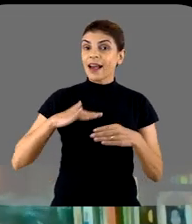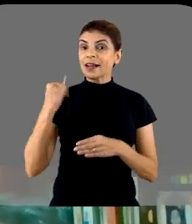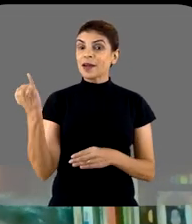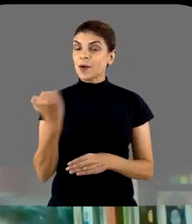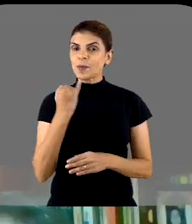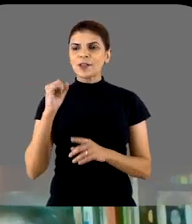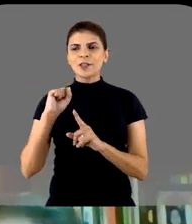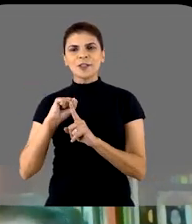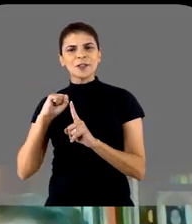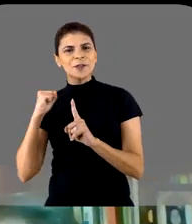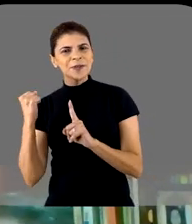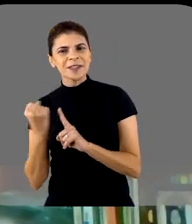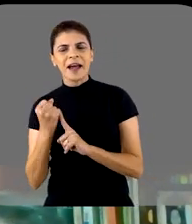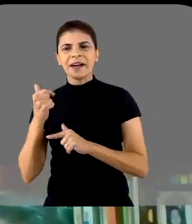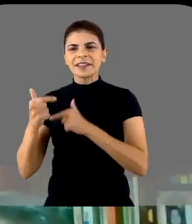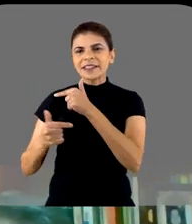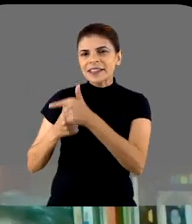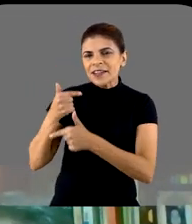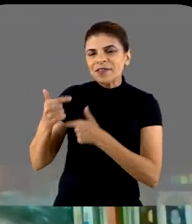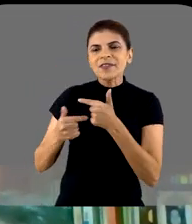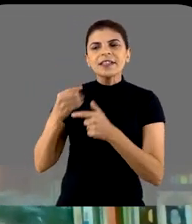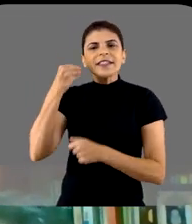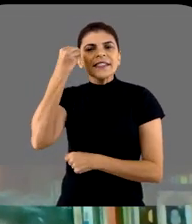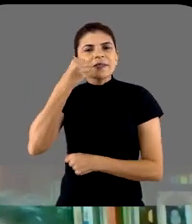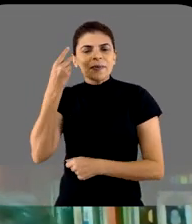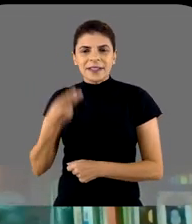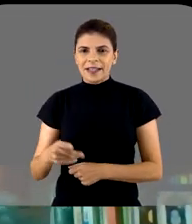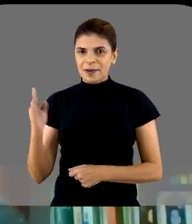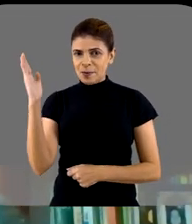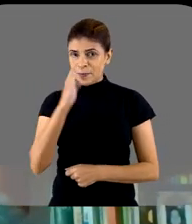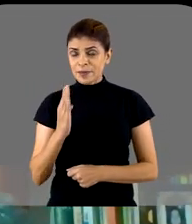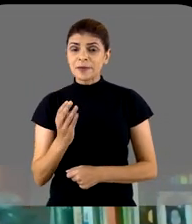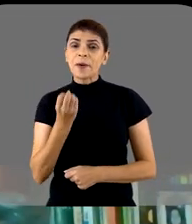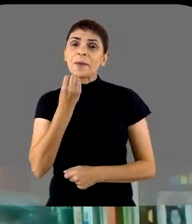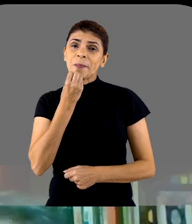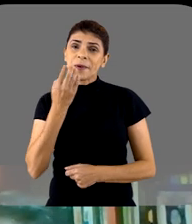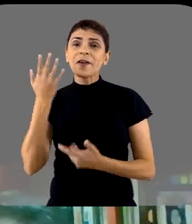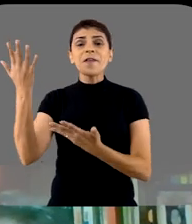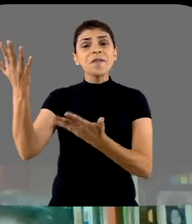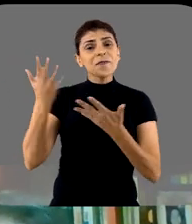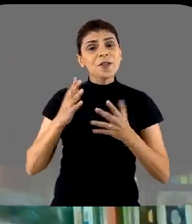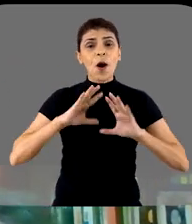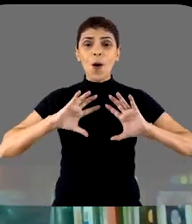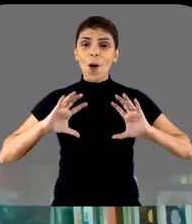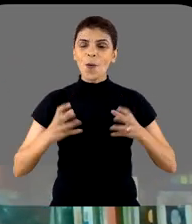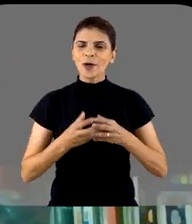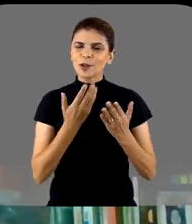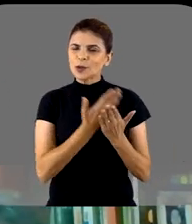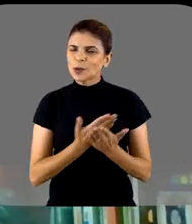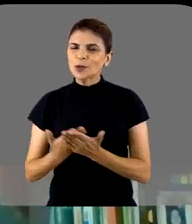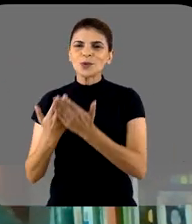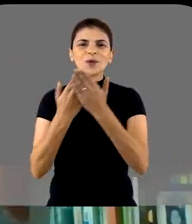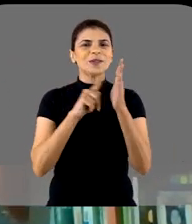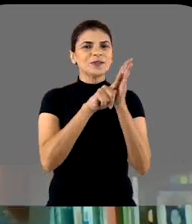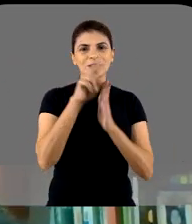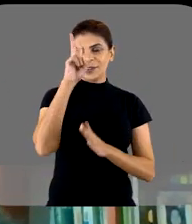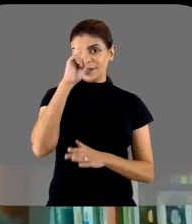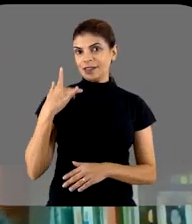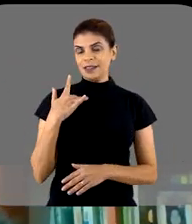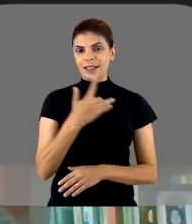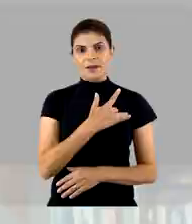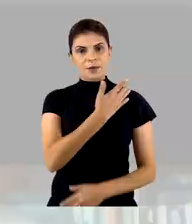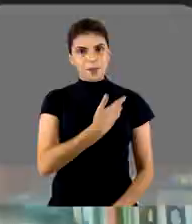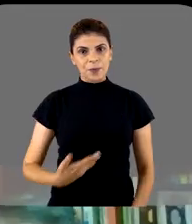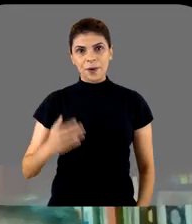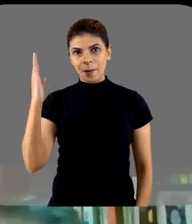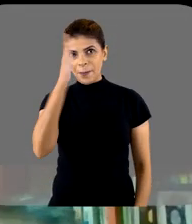serviços sociais na experiência brasileira. Então, seja bem-vindo à comunidade de estudiosos do campo da história da saúde pública